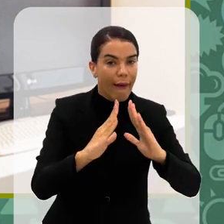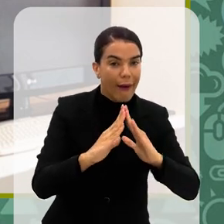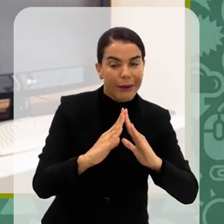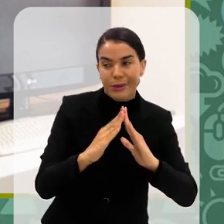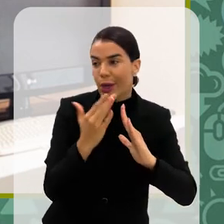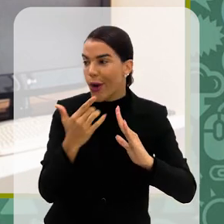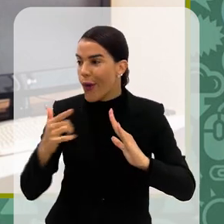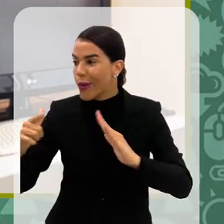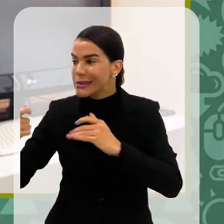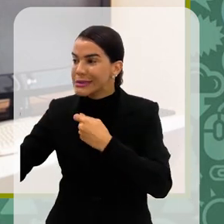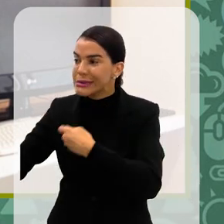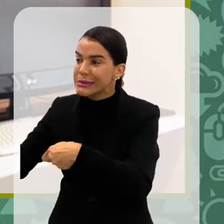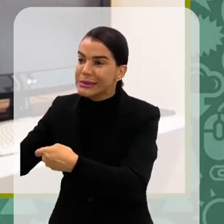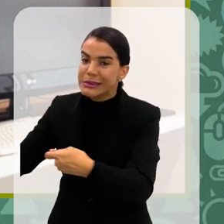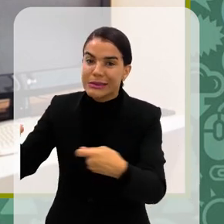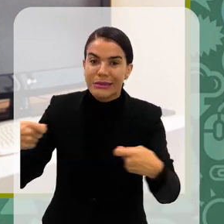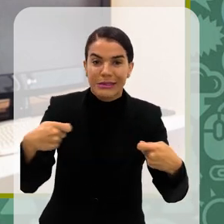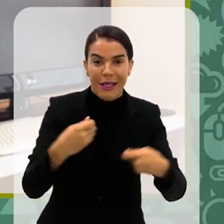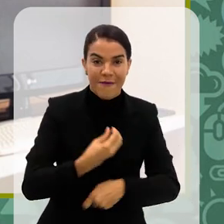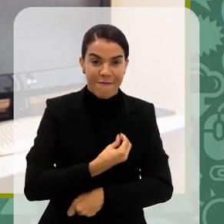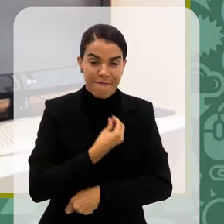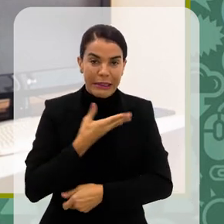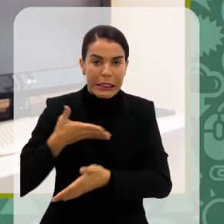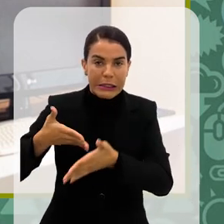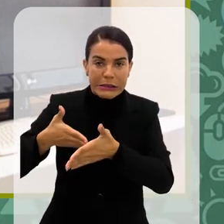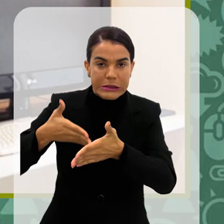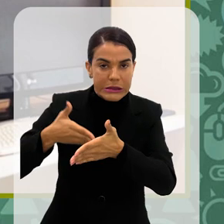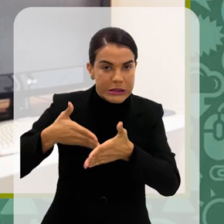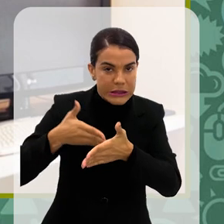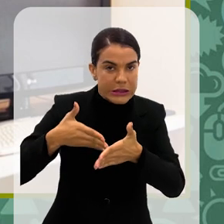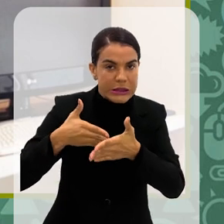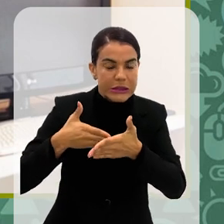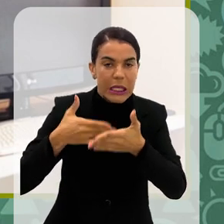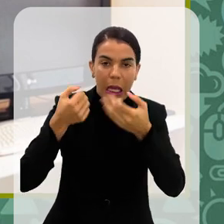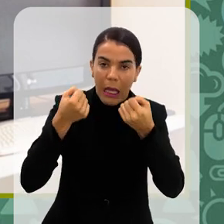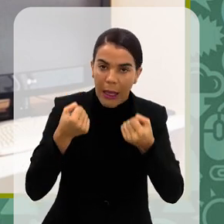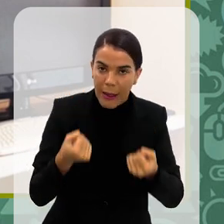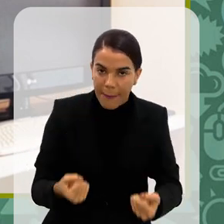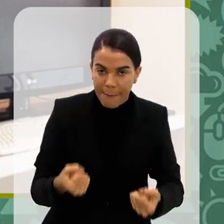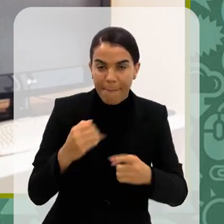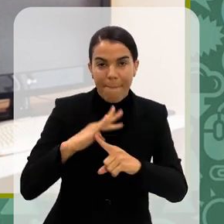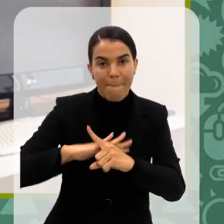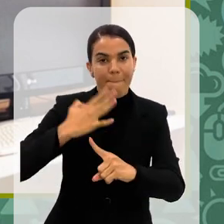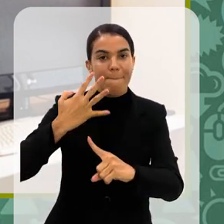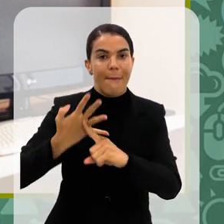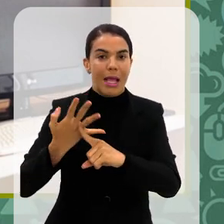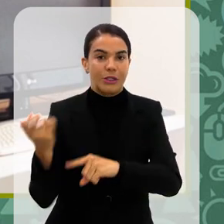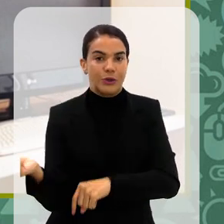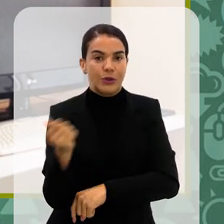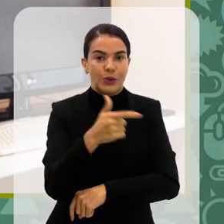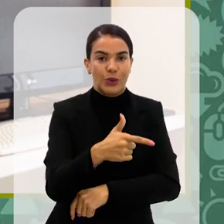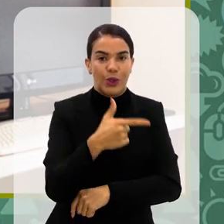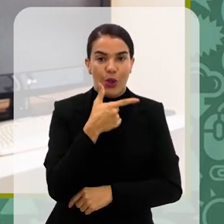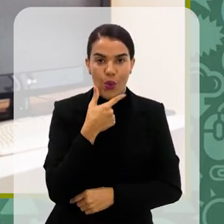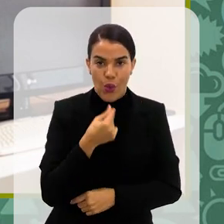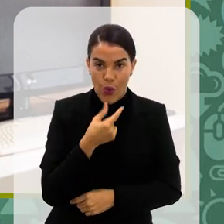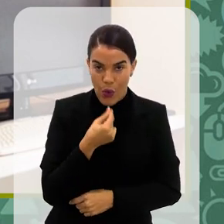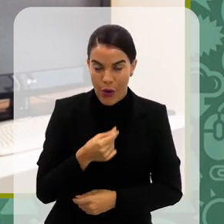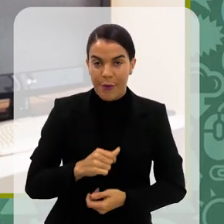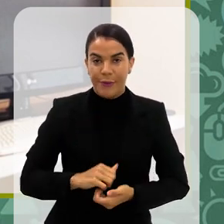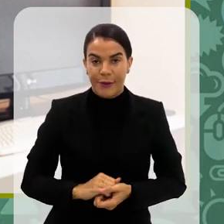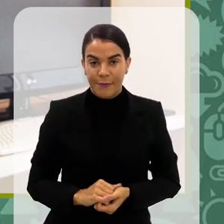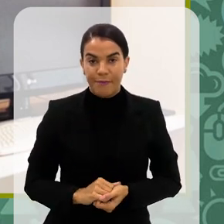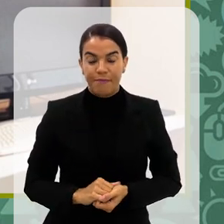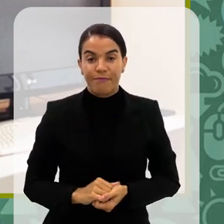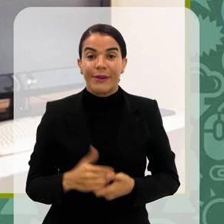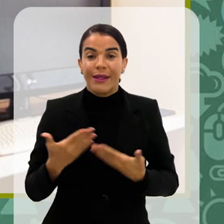casa e outras demandas da vida que acabam, muitas vezes, sobrecarregando um pouquinho mais, um pouco mais as mulheres. E